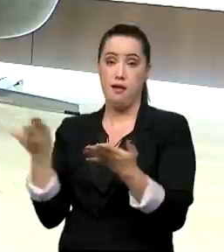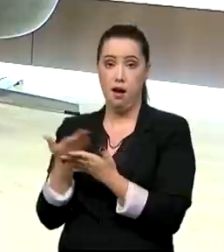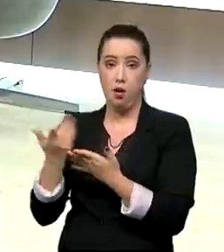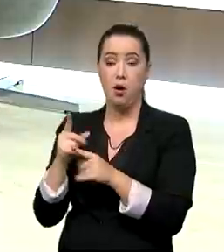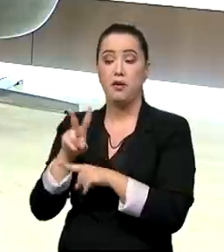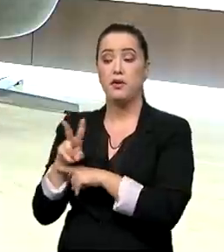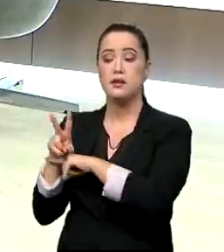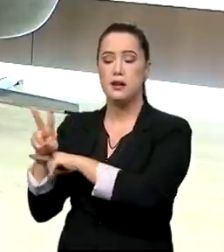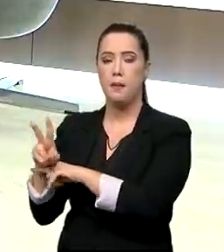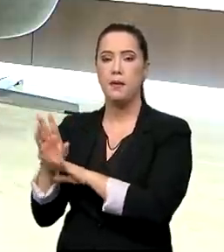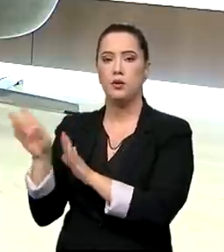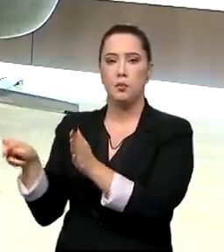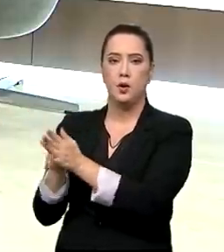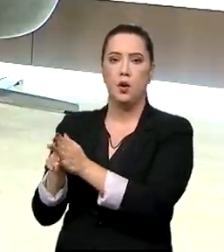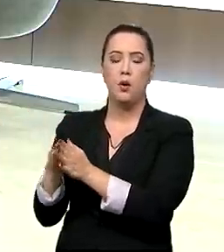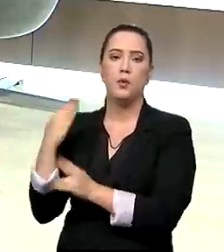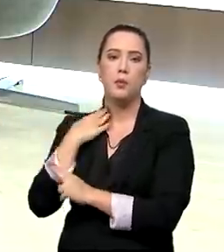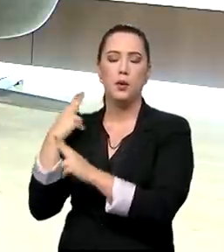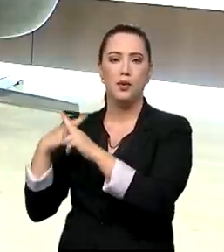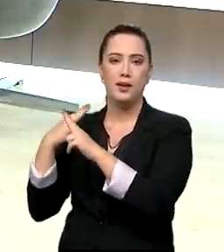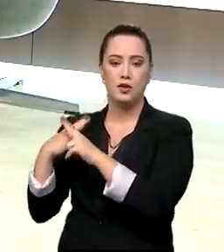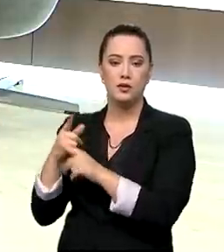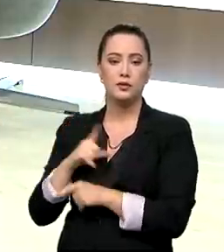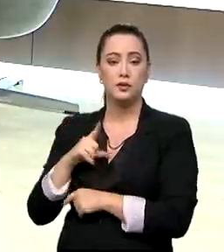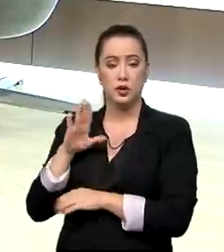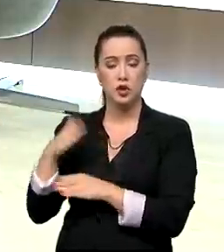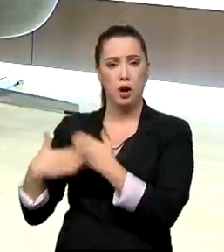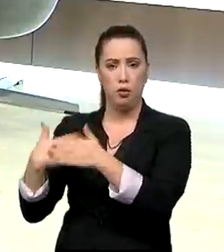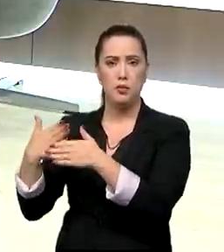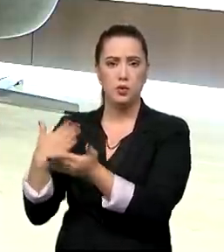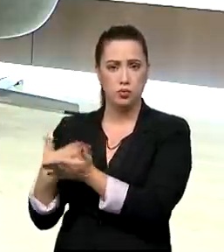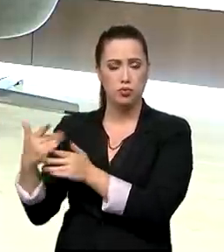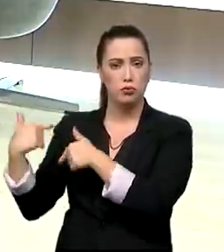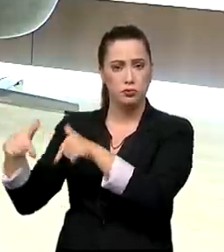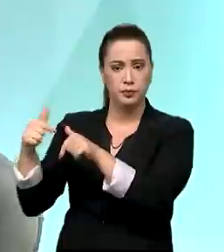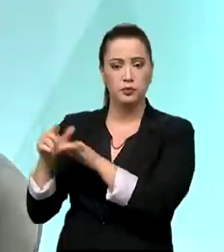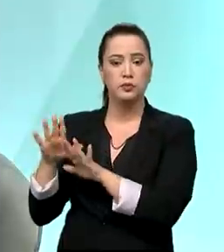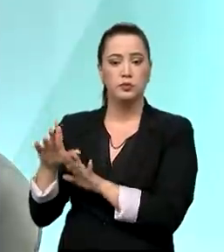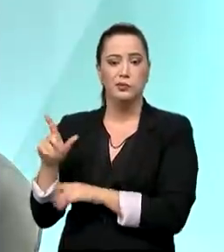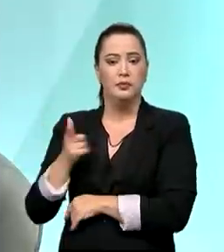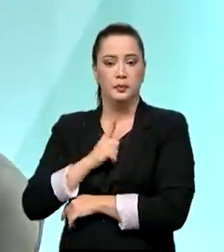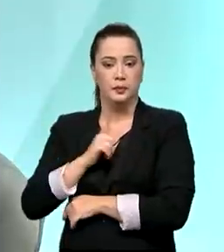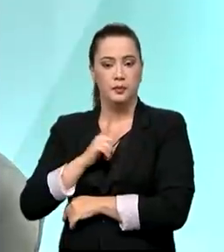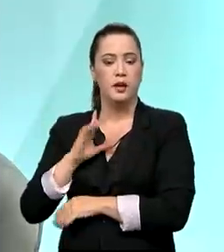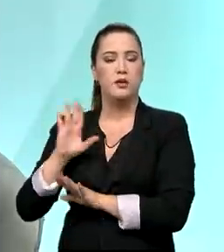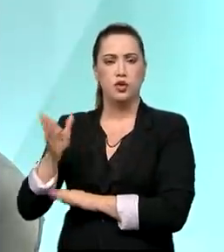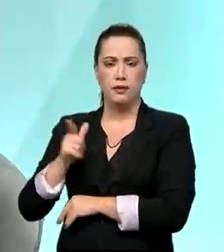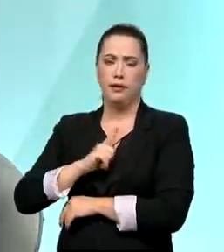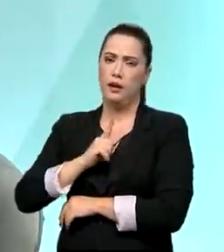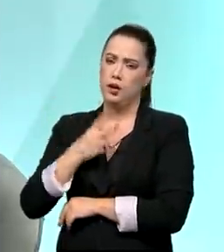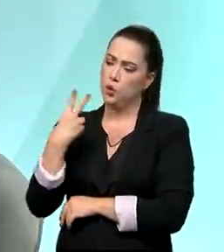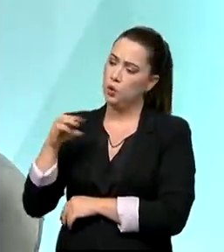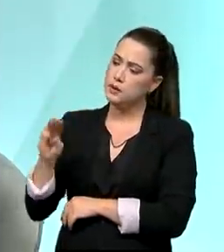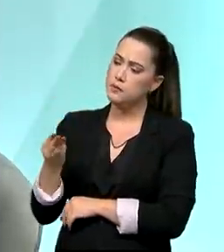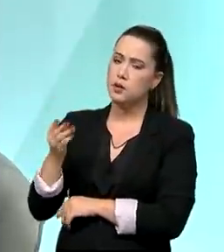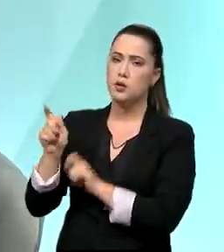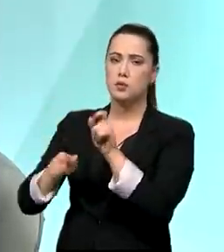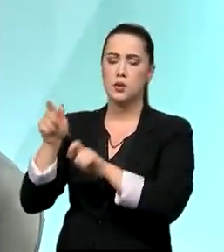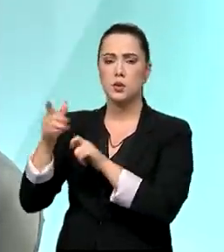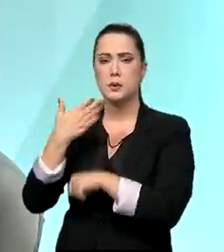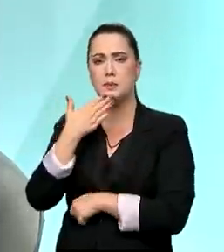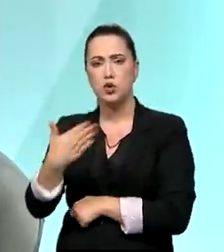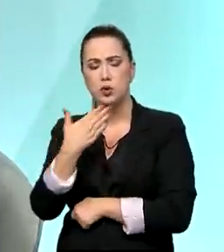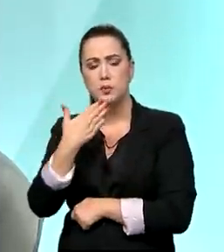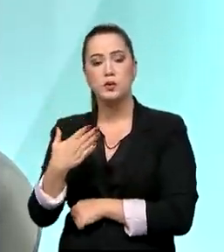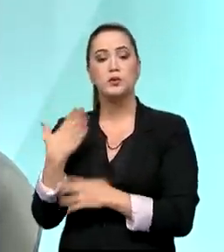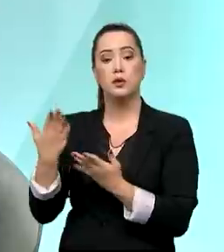financiamento no Caixa tem. Exato. E ela já está funcionando, não isso? Está. Nós já tivemos 2 milhões de demandas, de pessoas demandando.